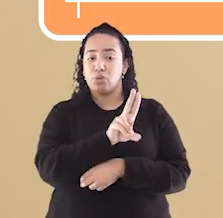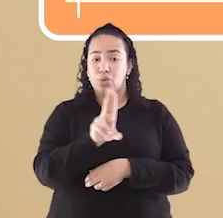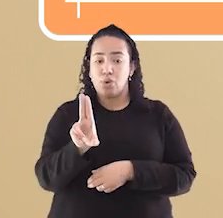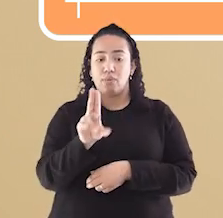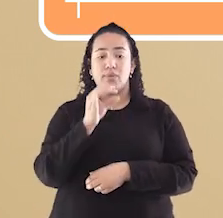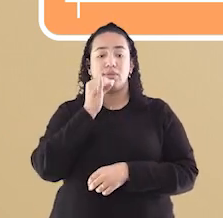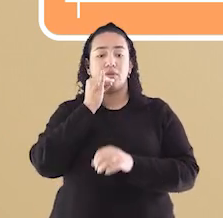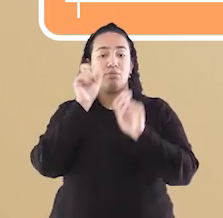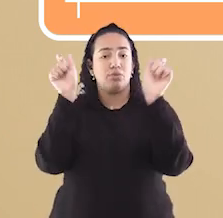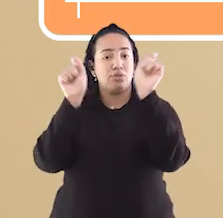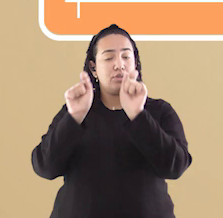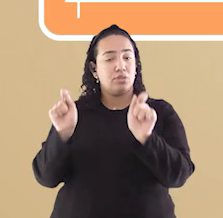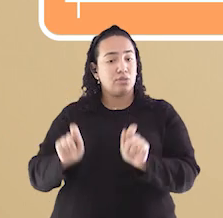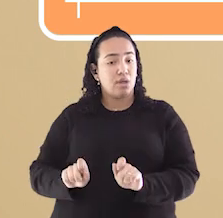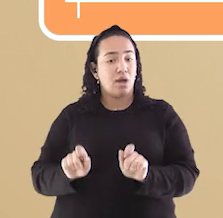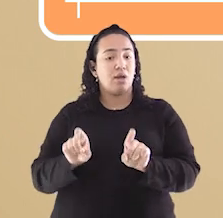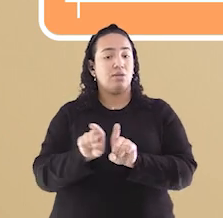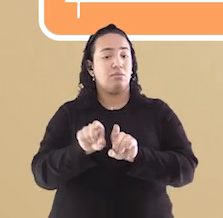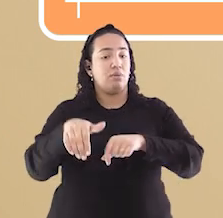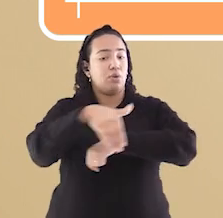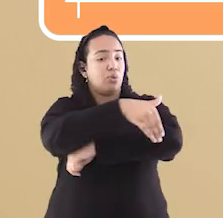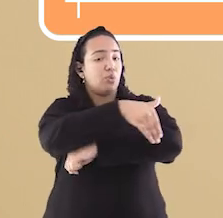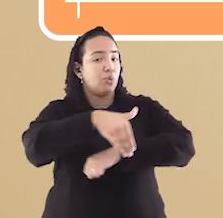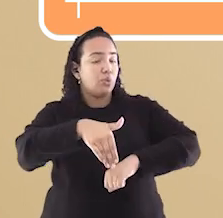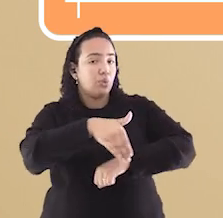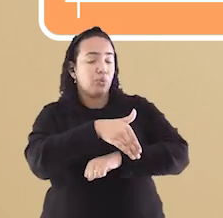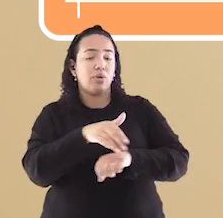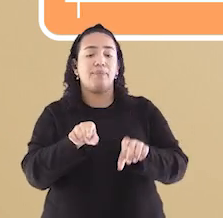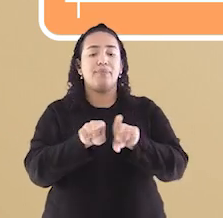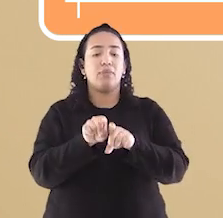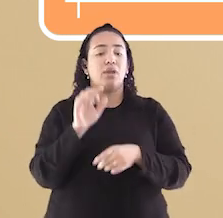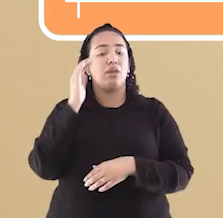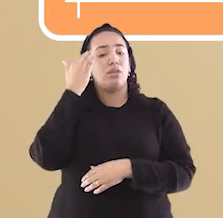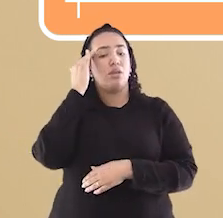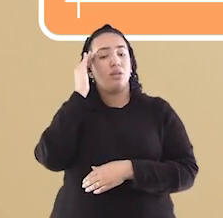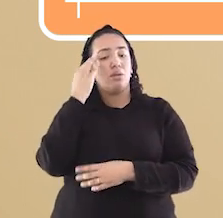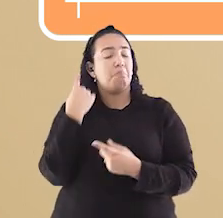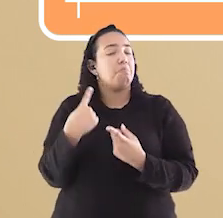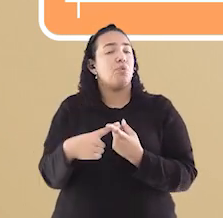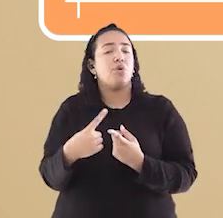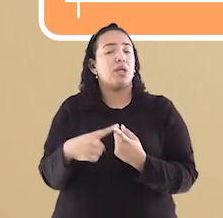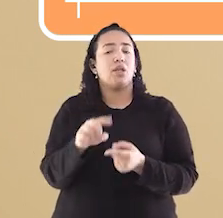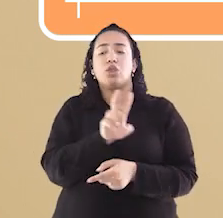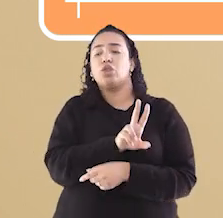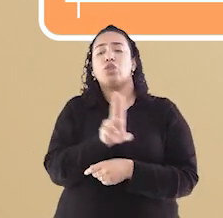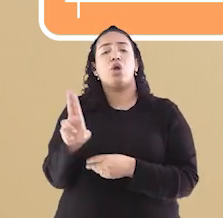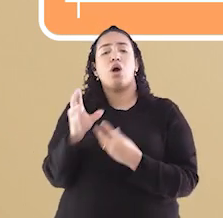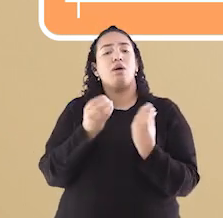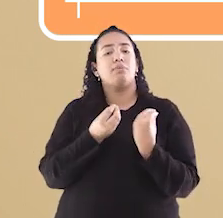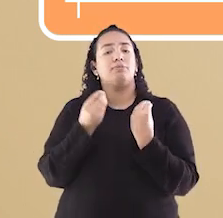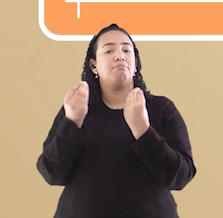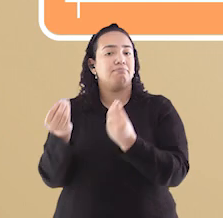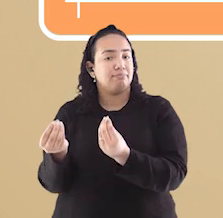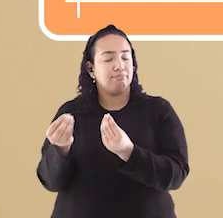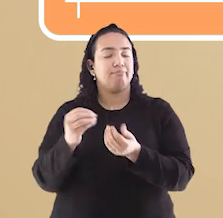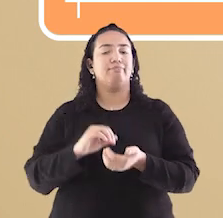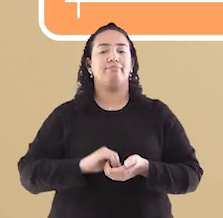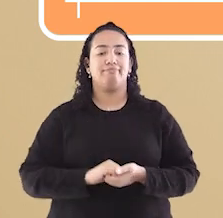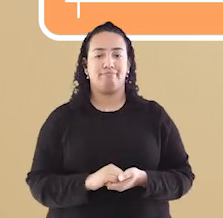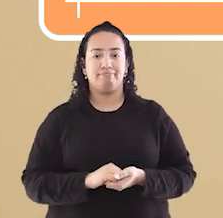nomes de monumentos, de ruas e estátuas e compreender o motivo de terem recebido esse nome.